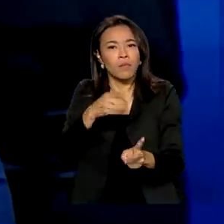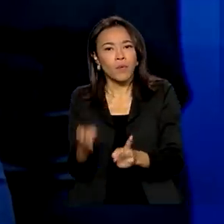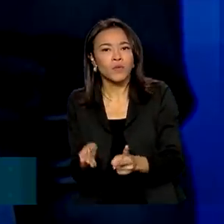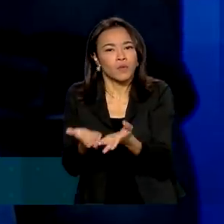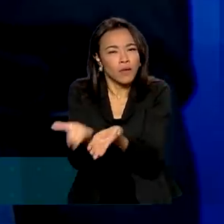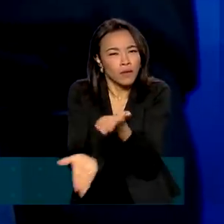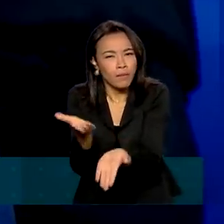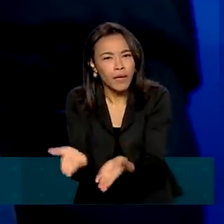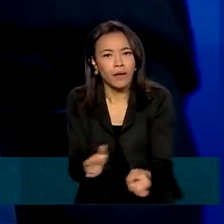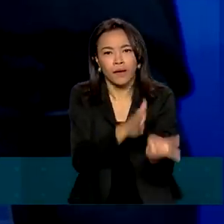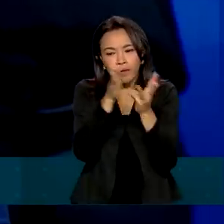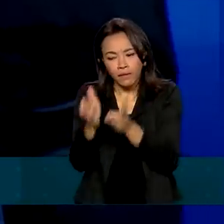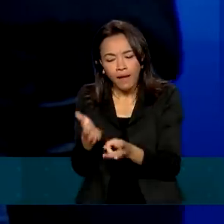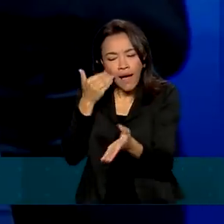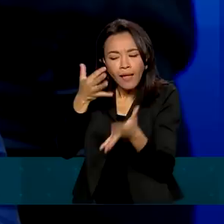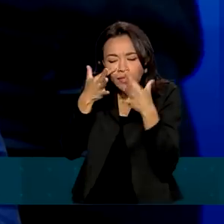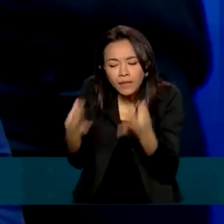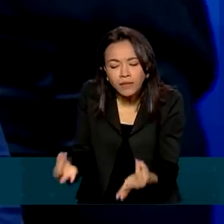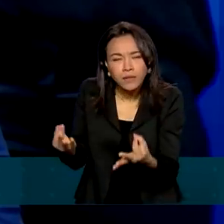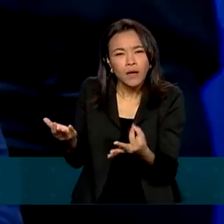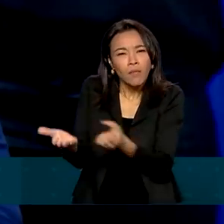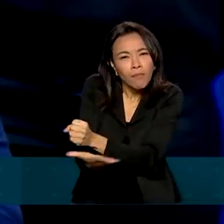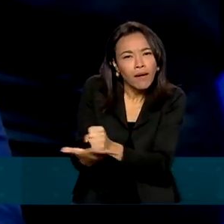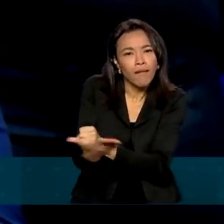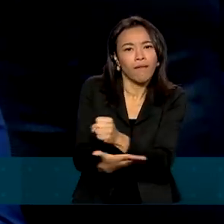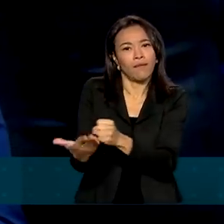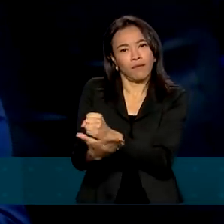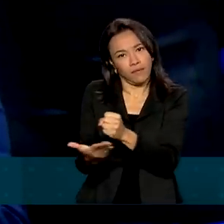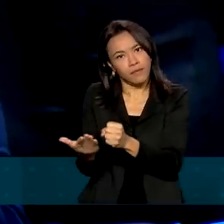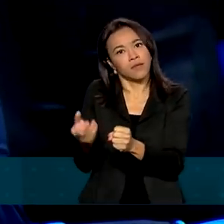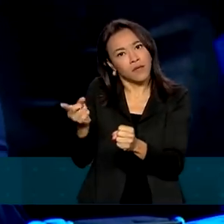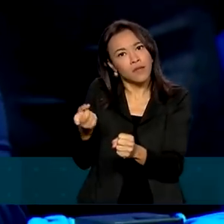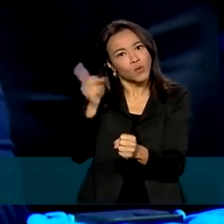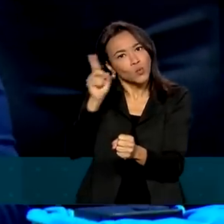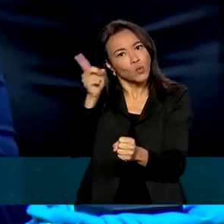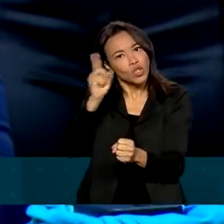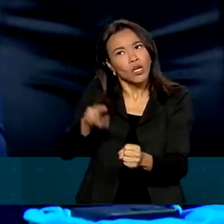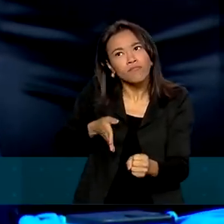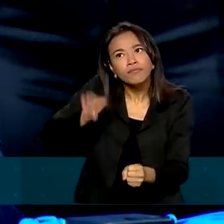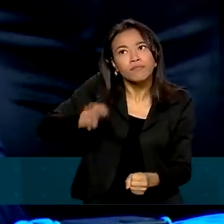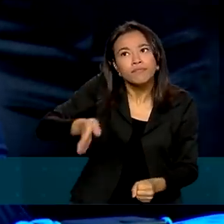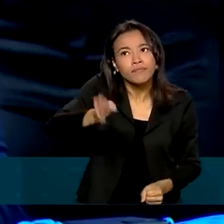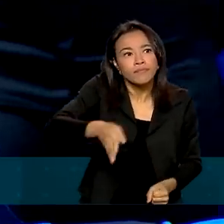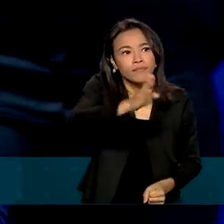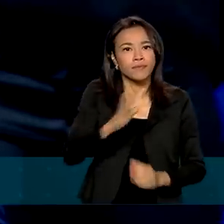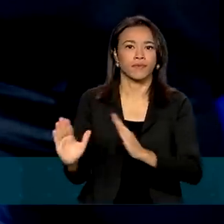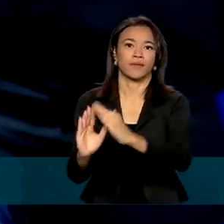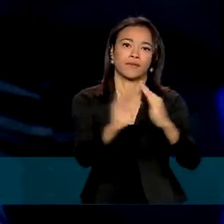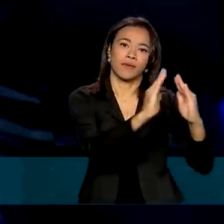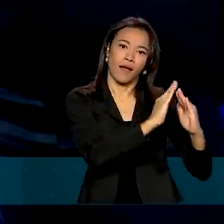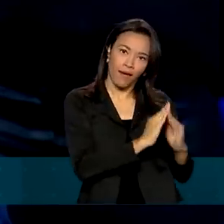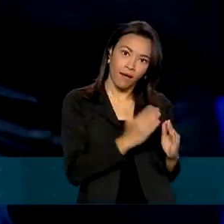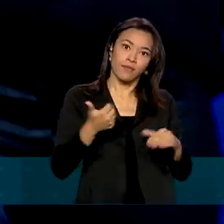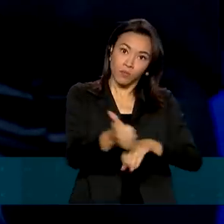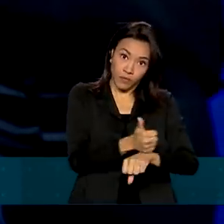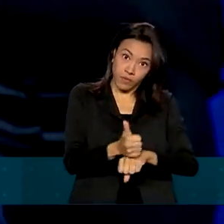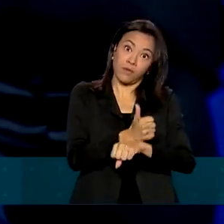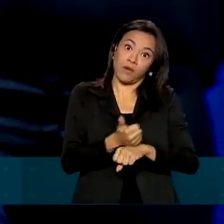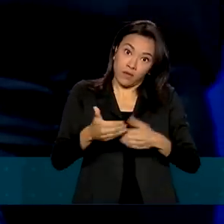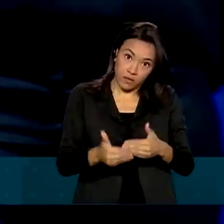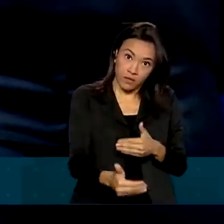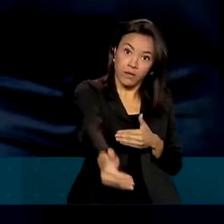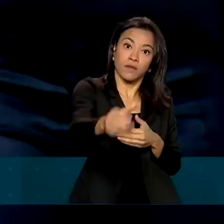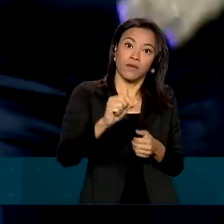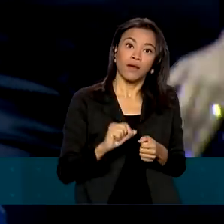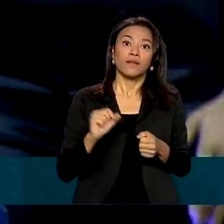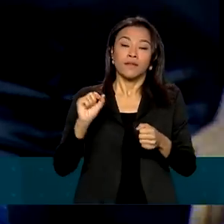a atenção básica no enfrentamento diário das visitas domiciliares que os agentes comunitários fazem